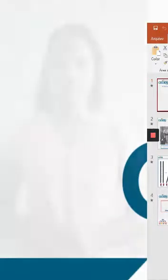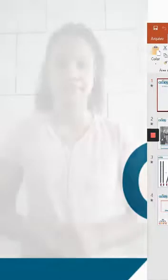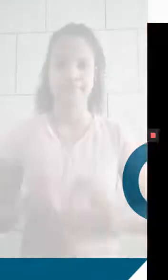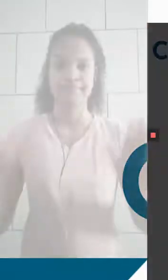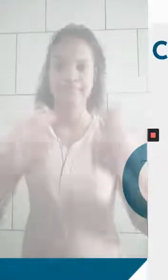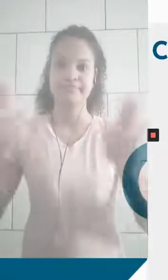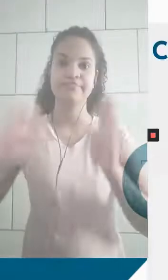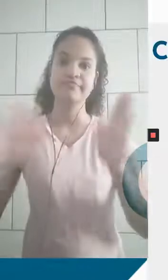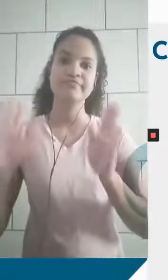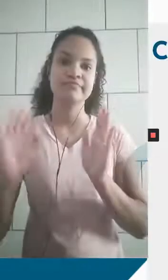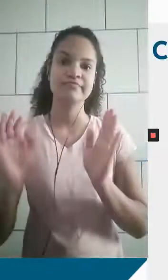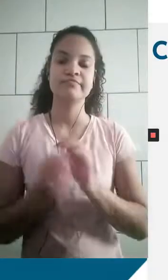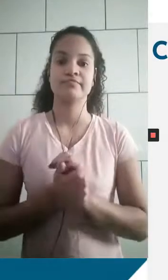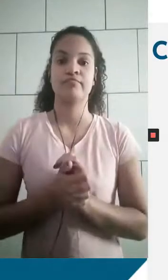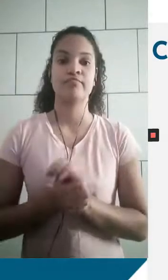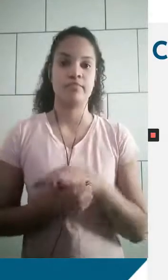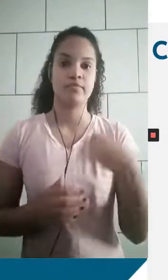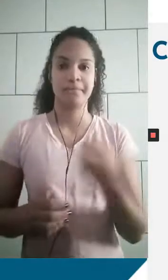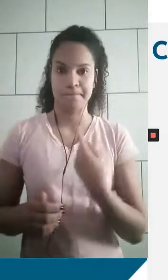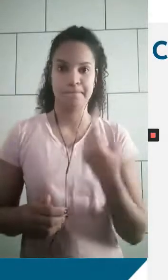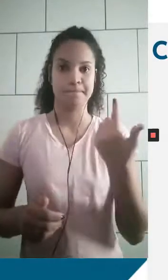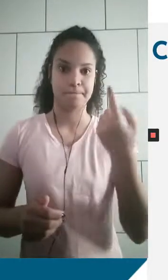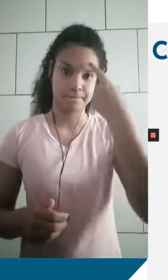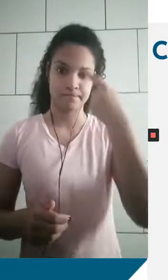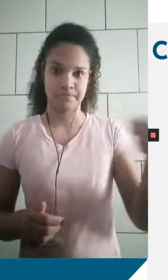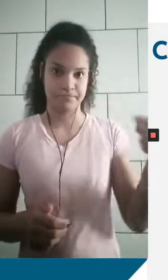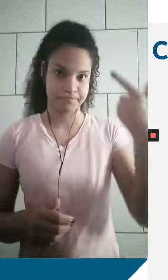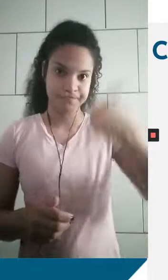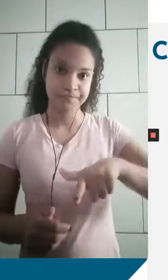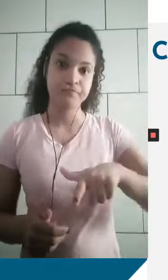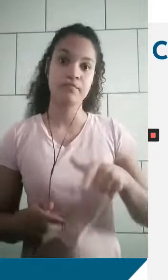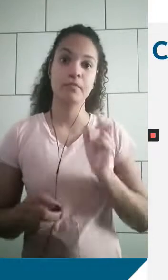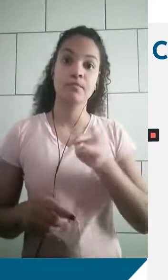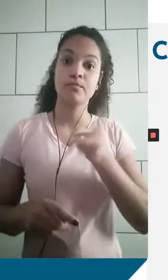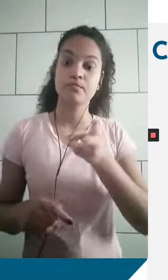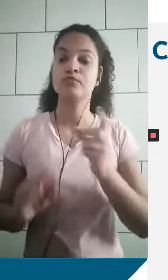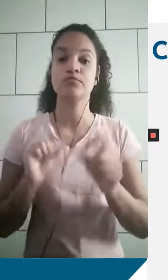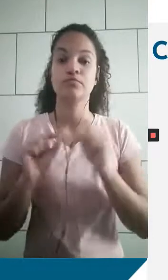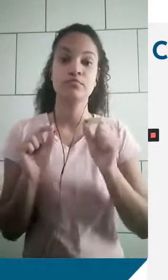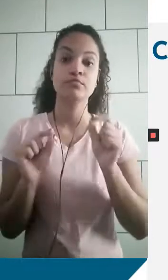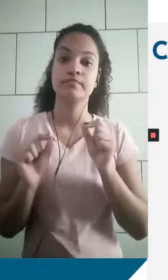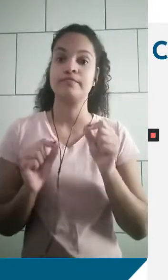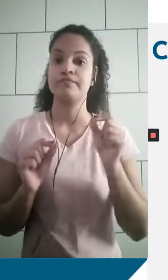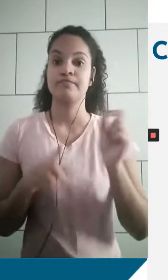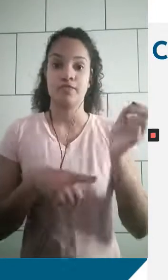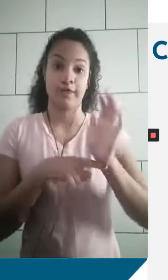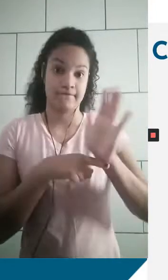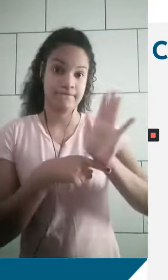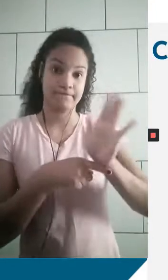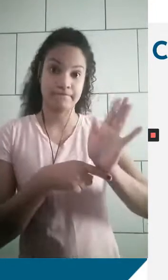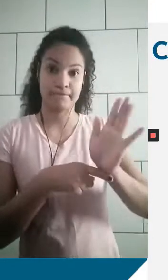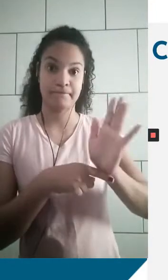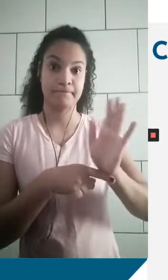Olá para todos, estamos aqui em mais uma semana para continuarmos com os nossos